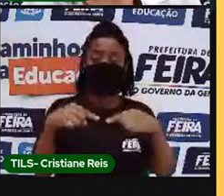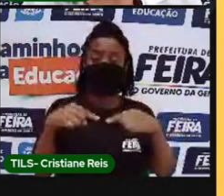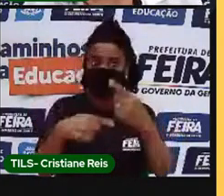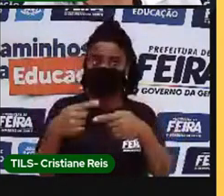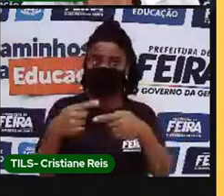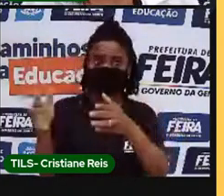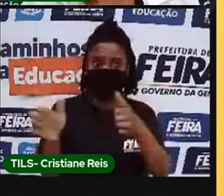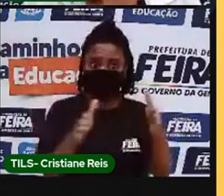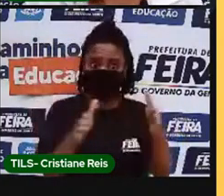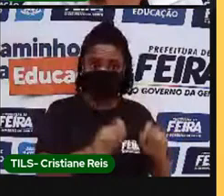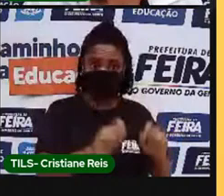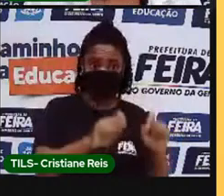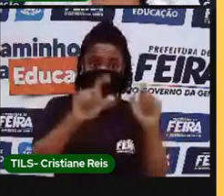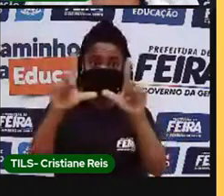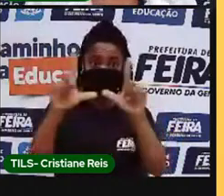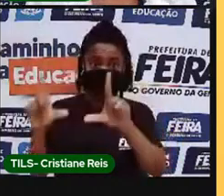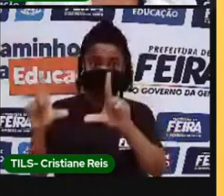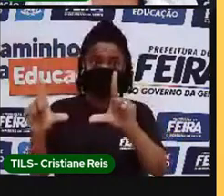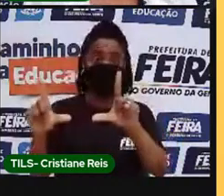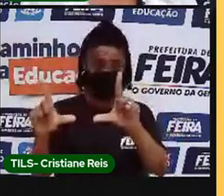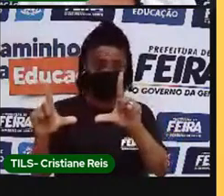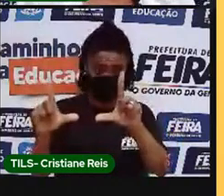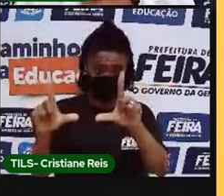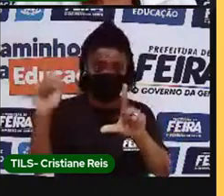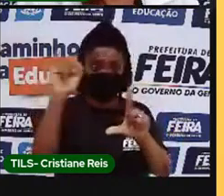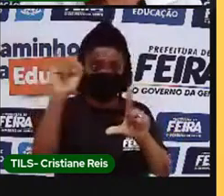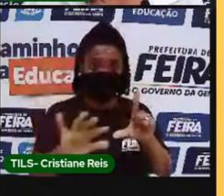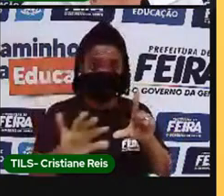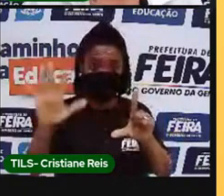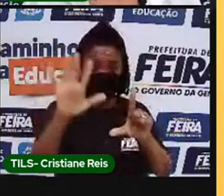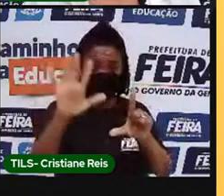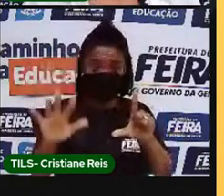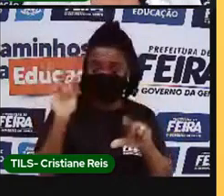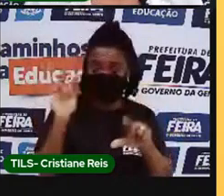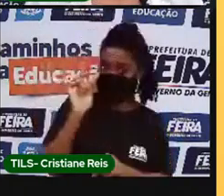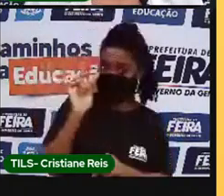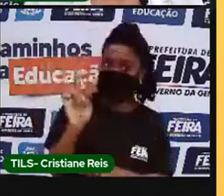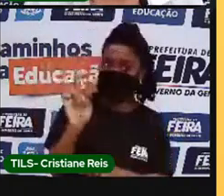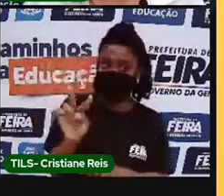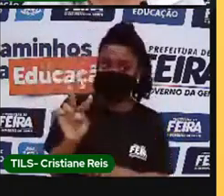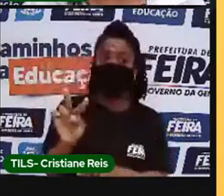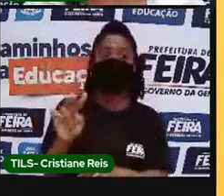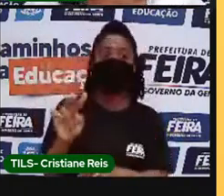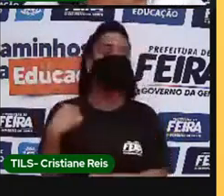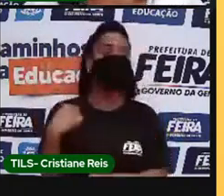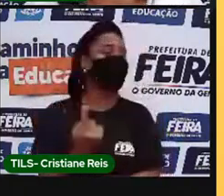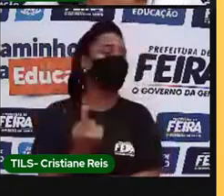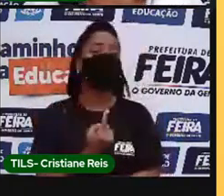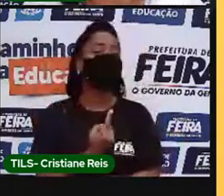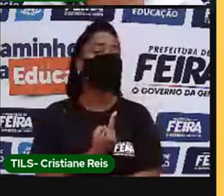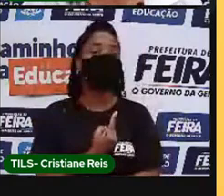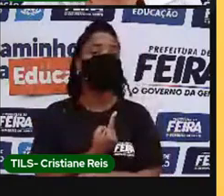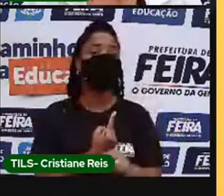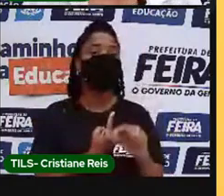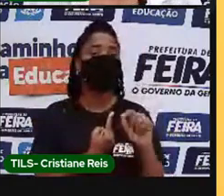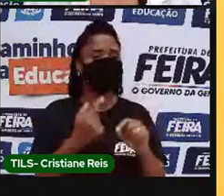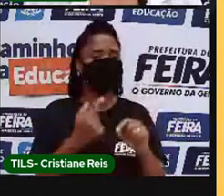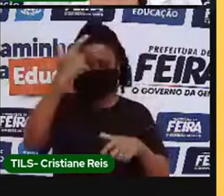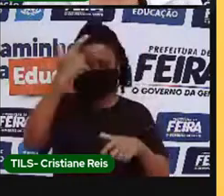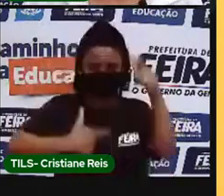vídeo, caso vocês possam assistir, mostram para a gente que nós somos naturalmente diferentes.